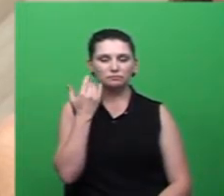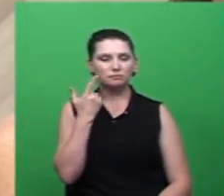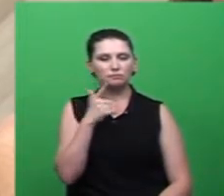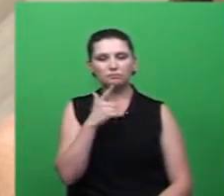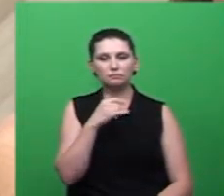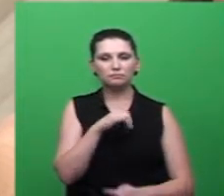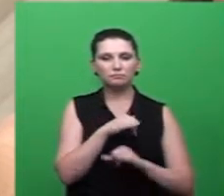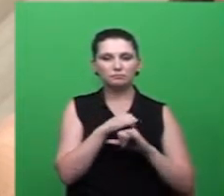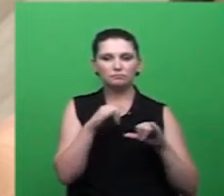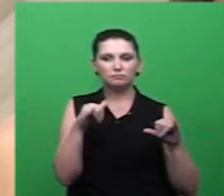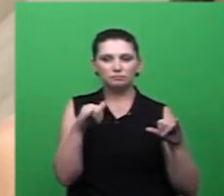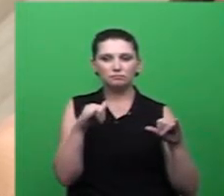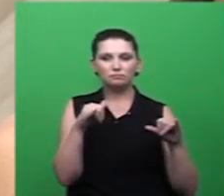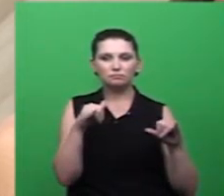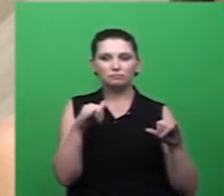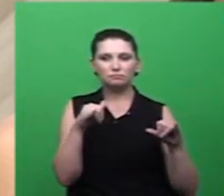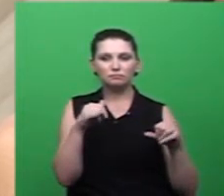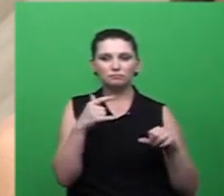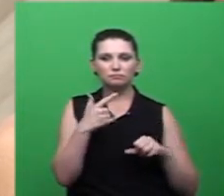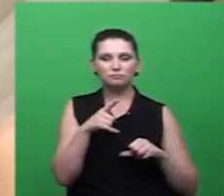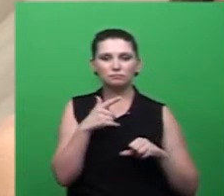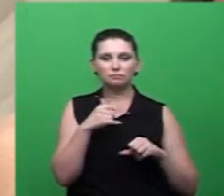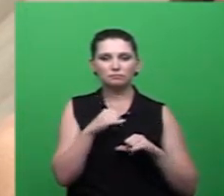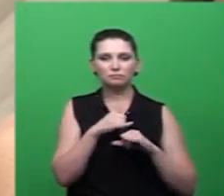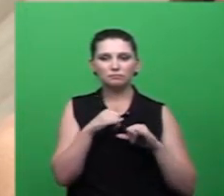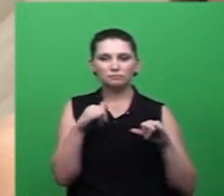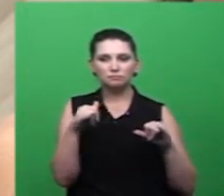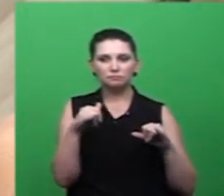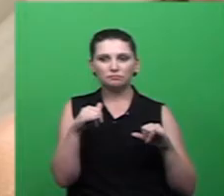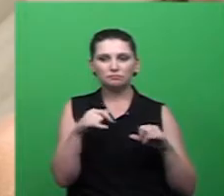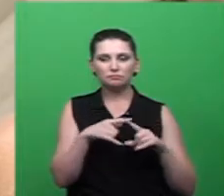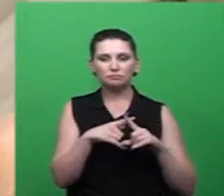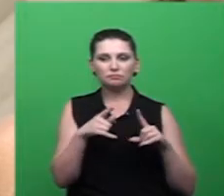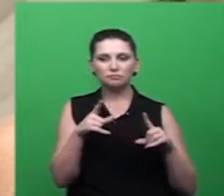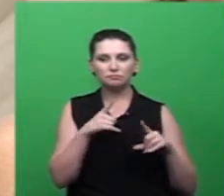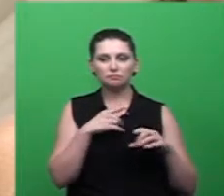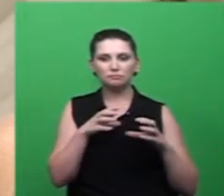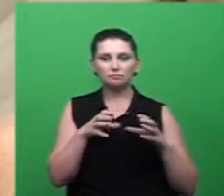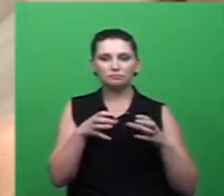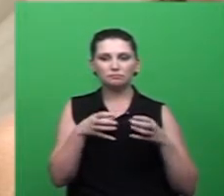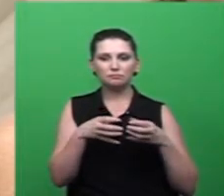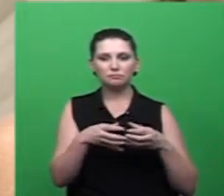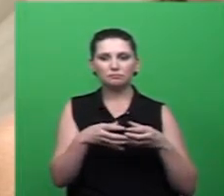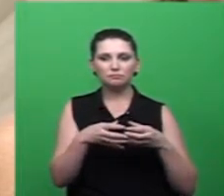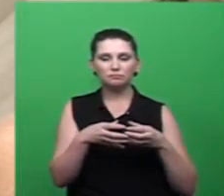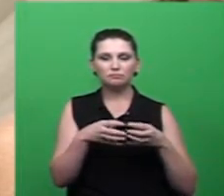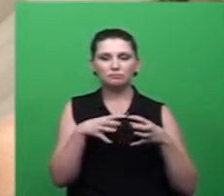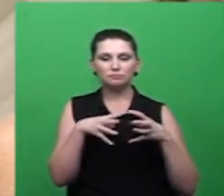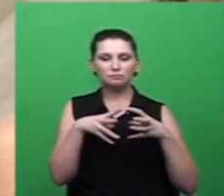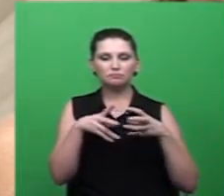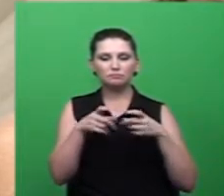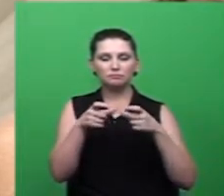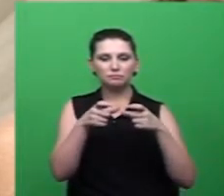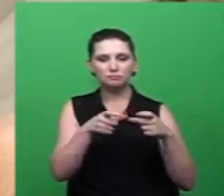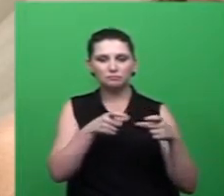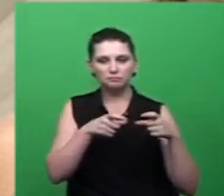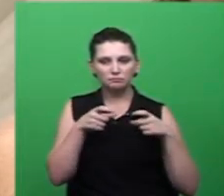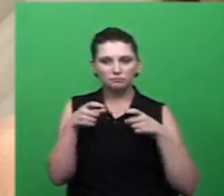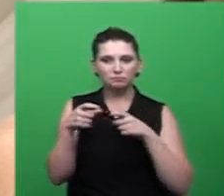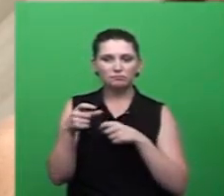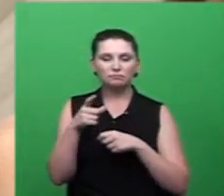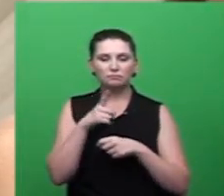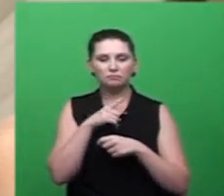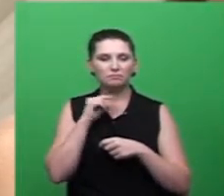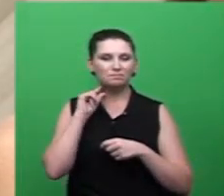antecipadamente até para não prejudicar as nossas ações uma força tarefa perante os ferrovelhos foram dois